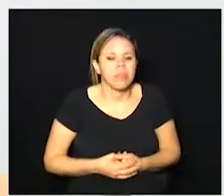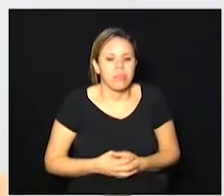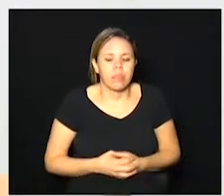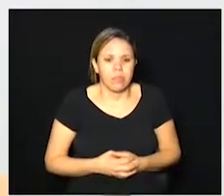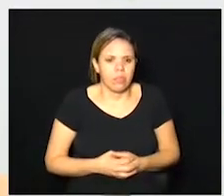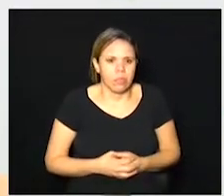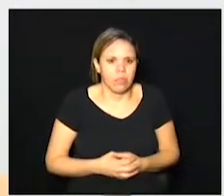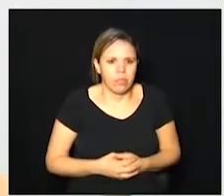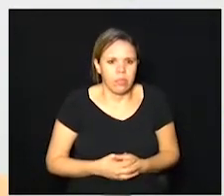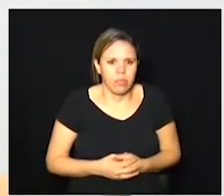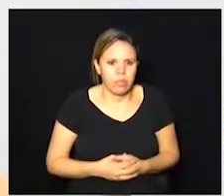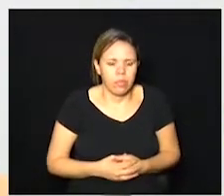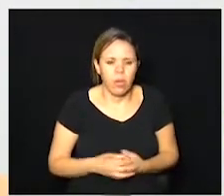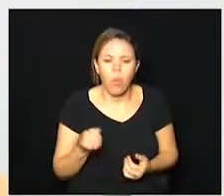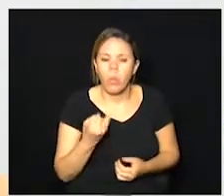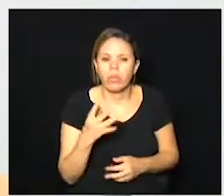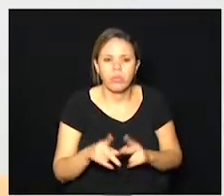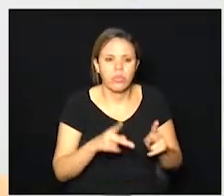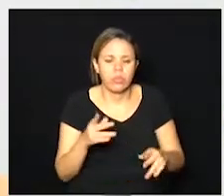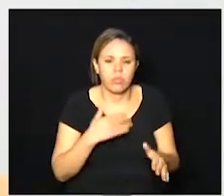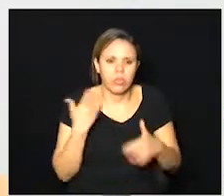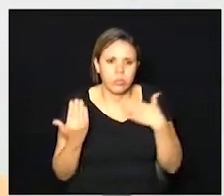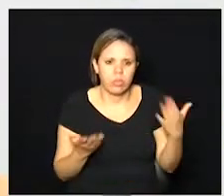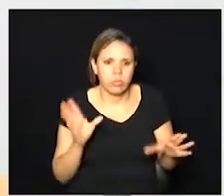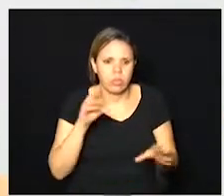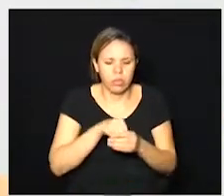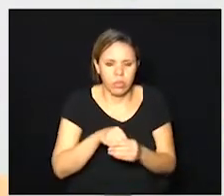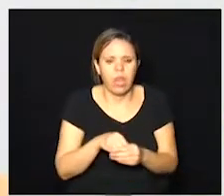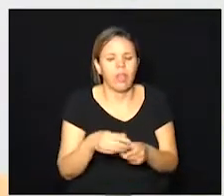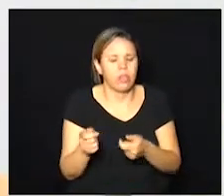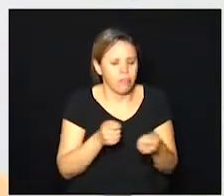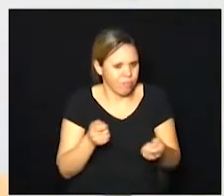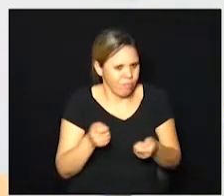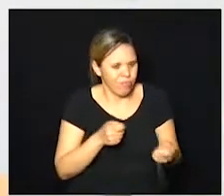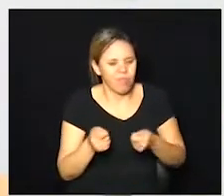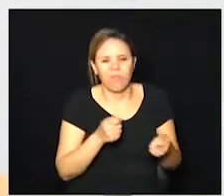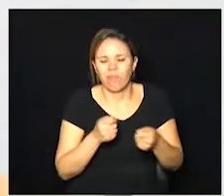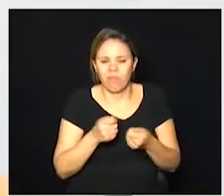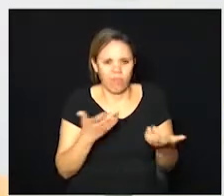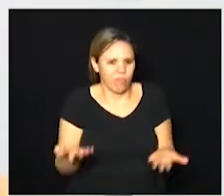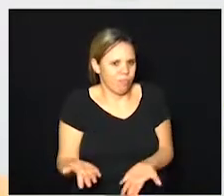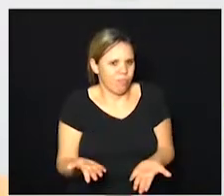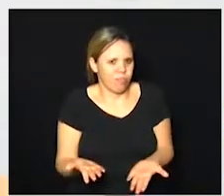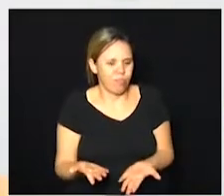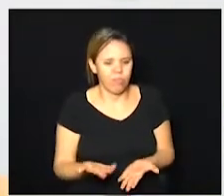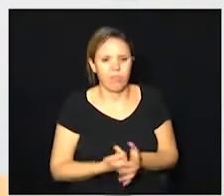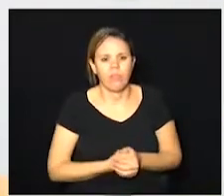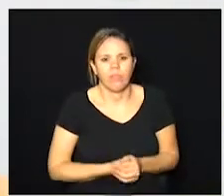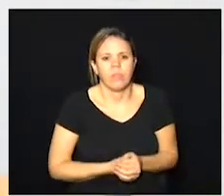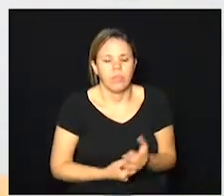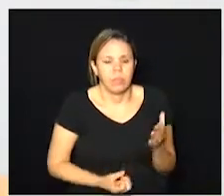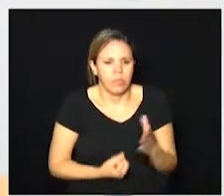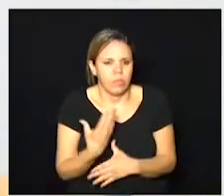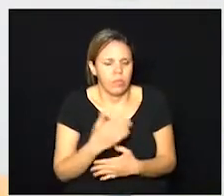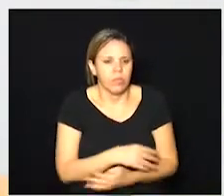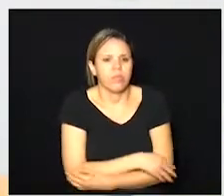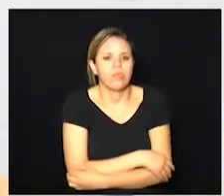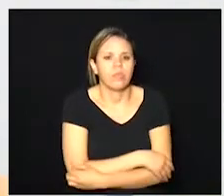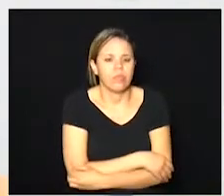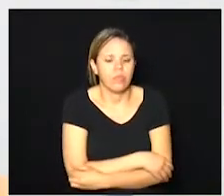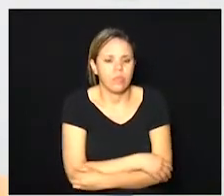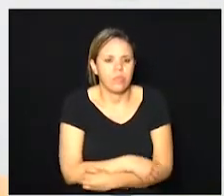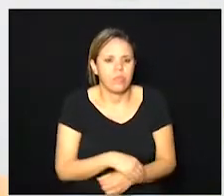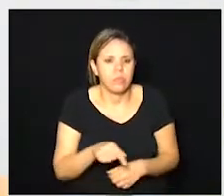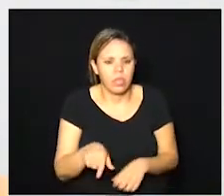nossa mortalidade dentro daquilo que é o que tem acontecido no